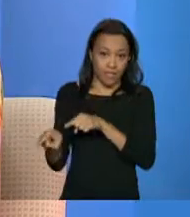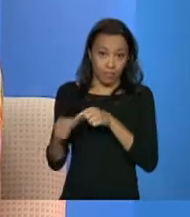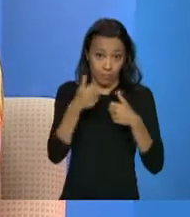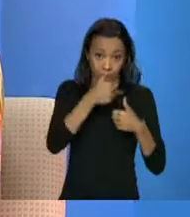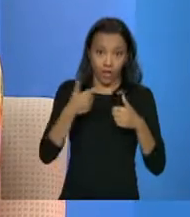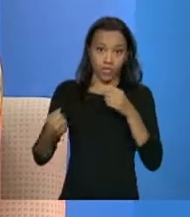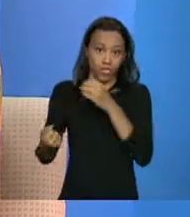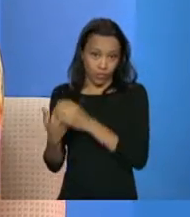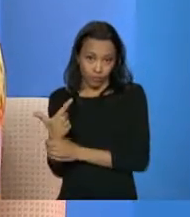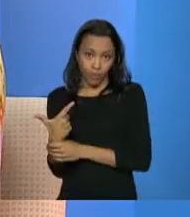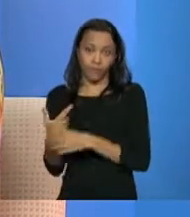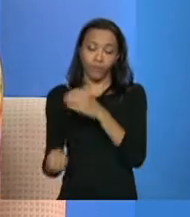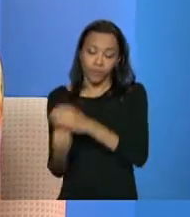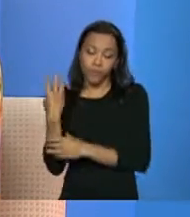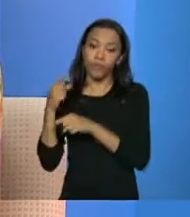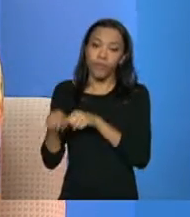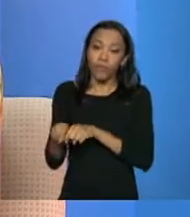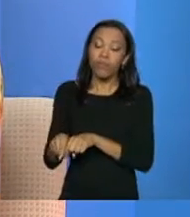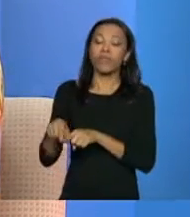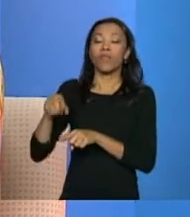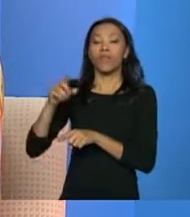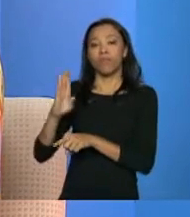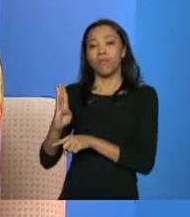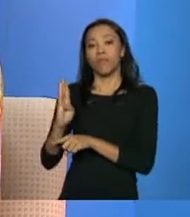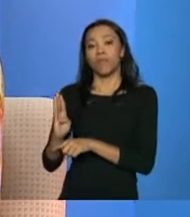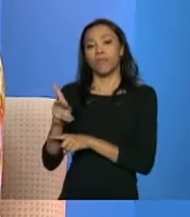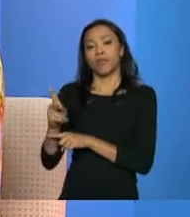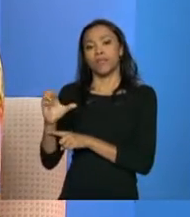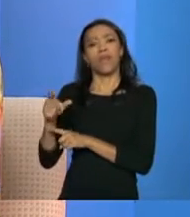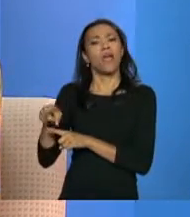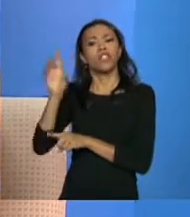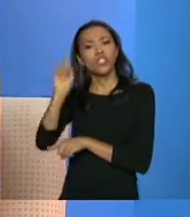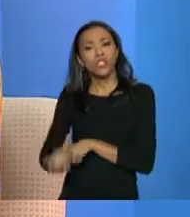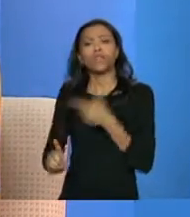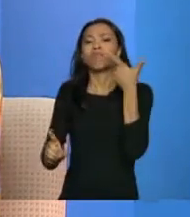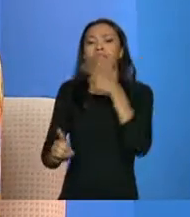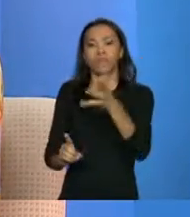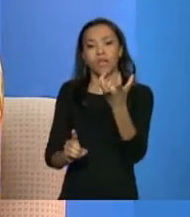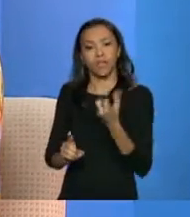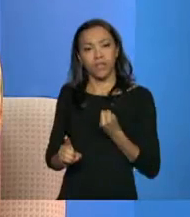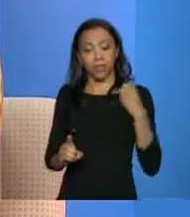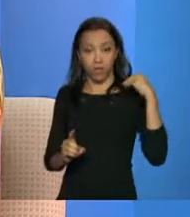Brasileira, né? Para idosos e deficientes que são extremamente pobres.